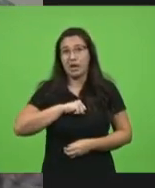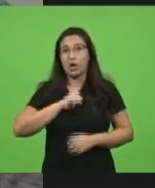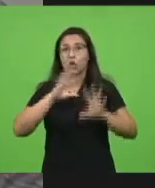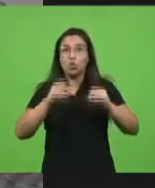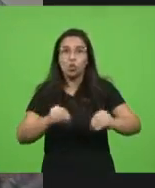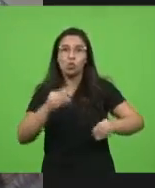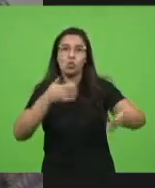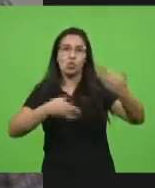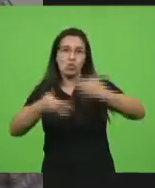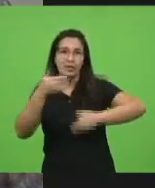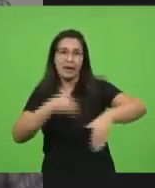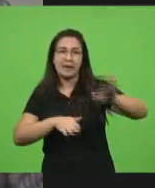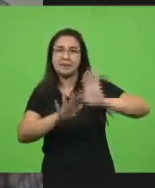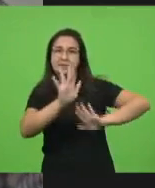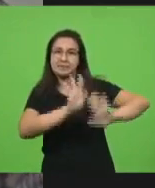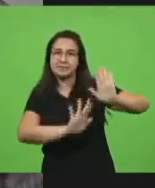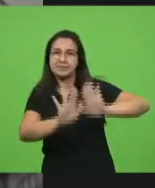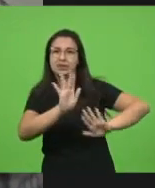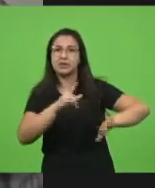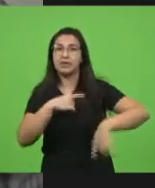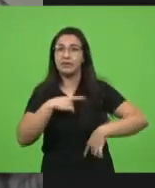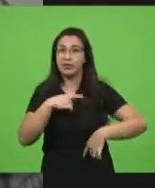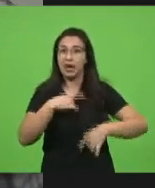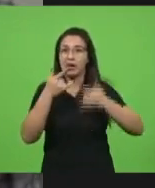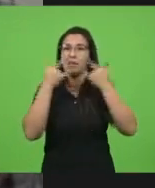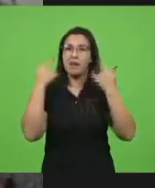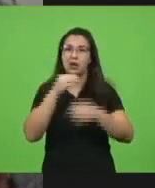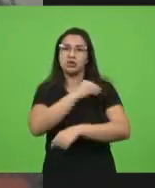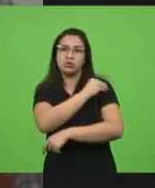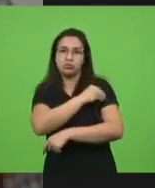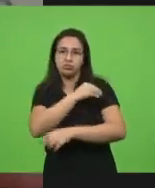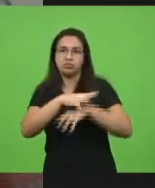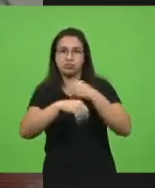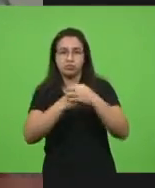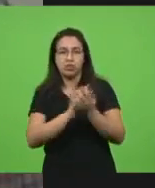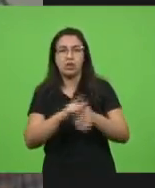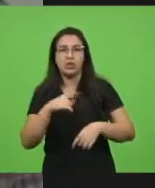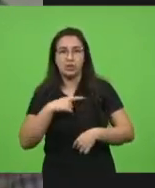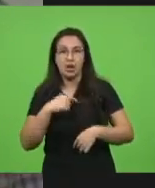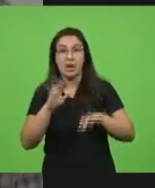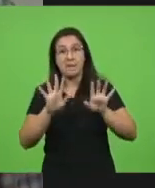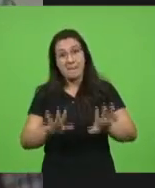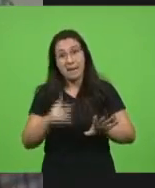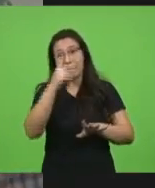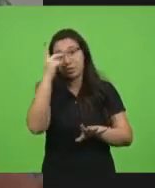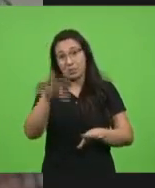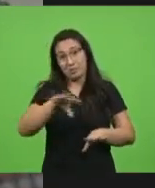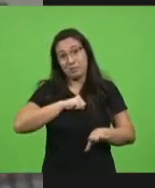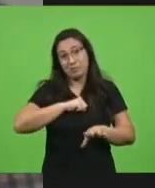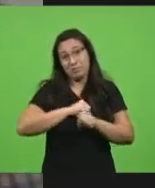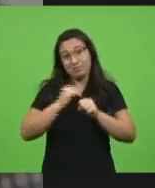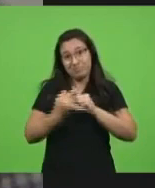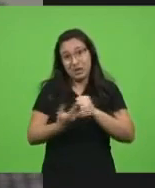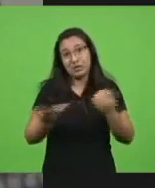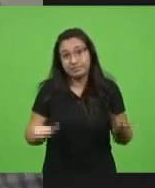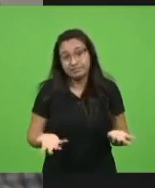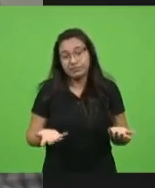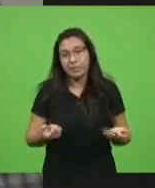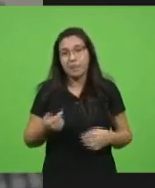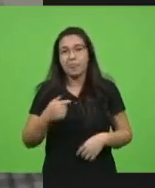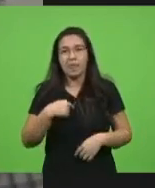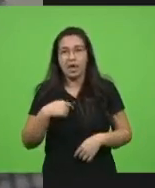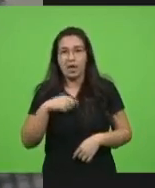cuidados que foram feitos. Então, para finalizar, esse é o momento, eu não olho o partido